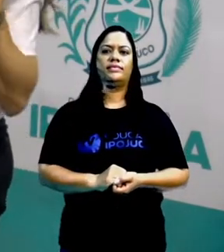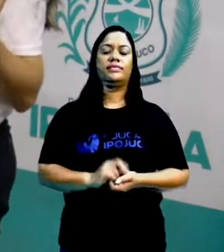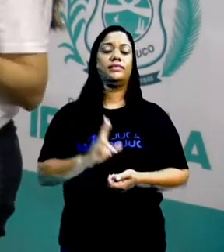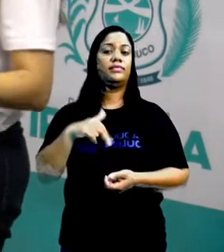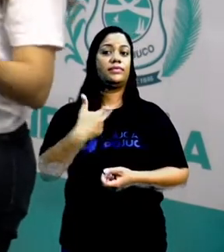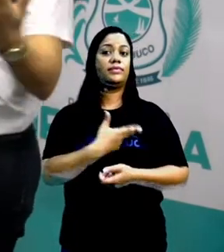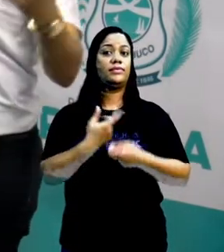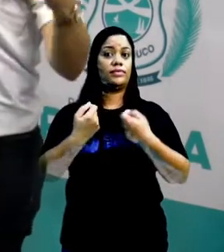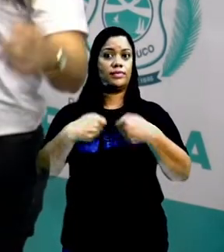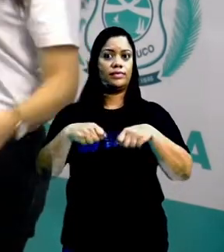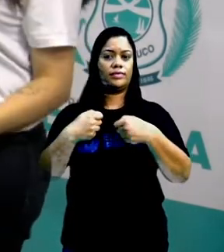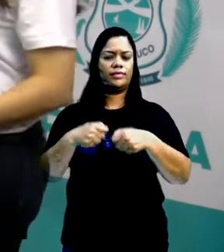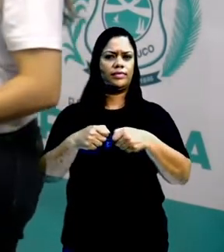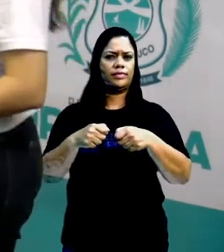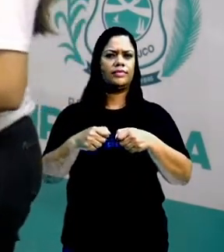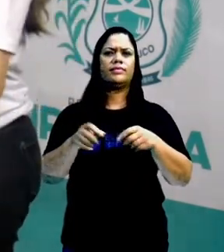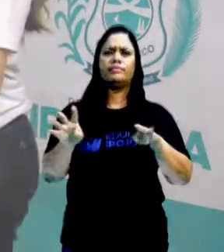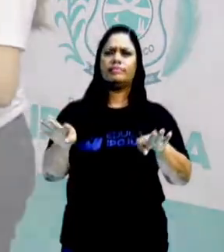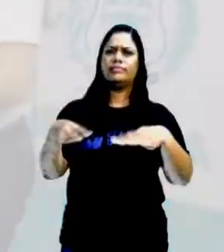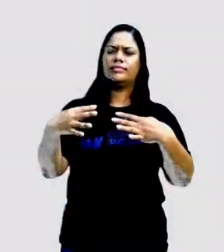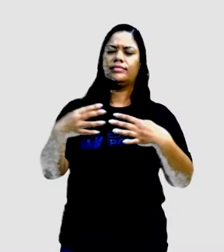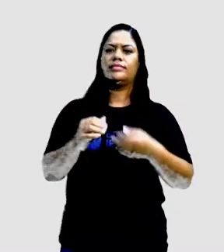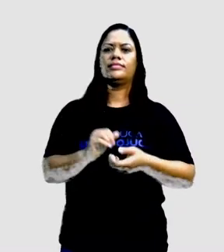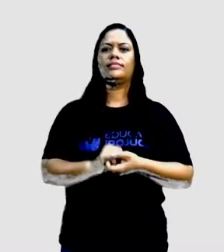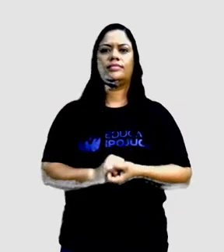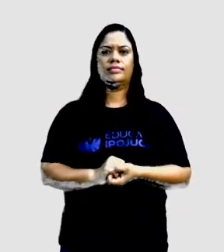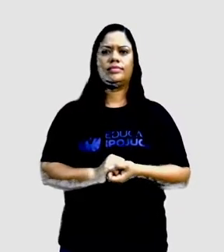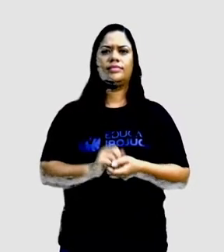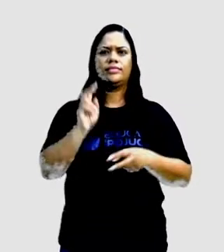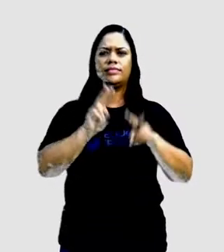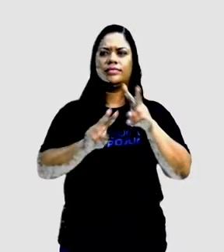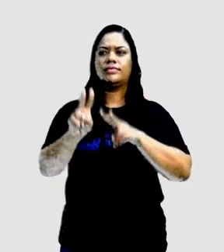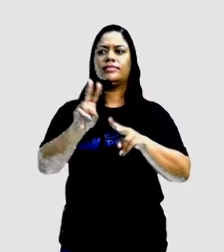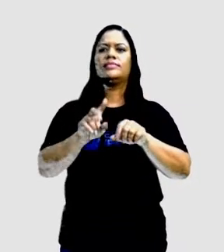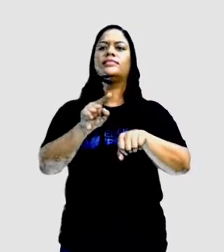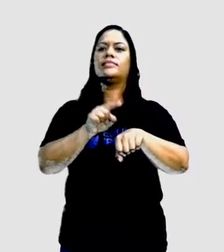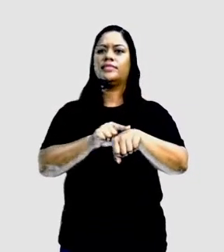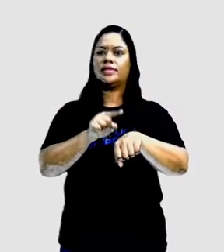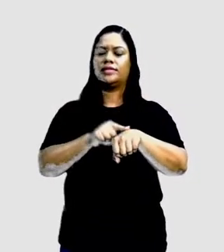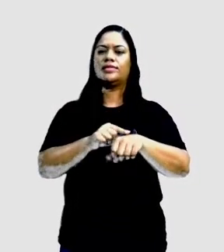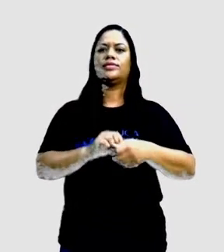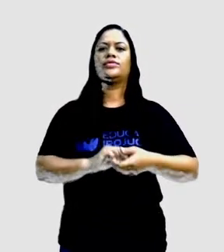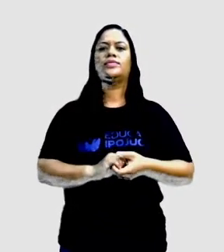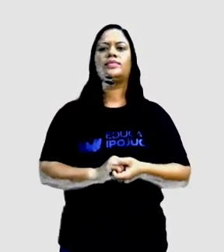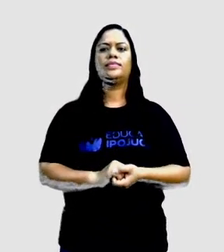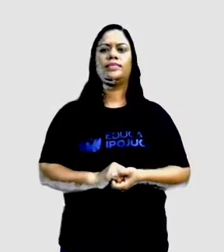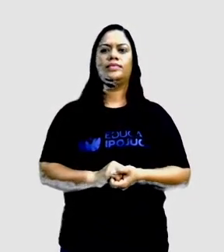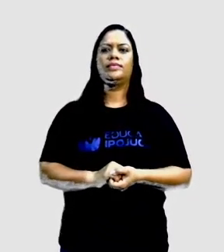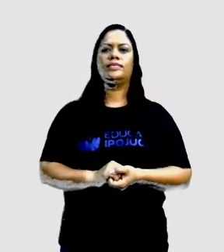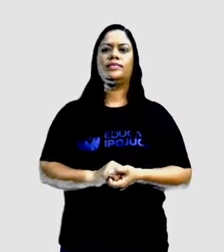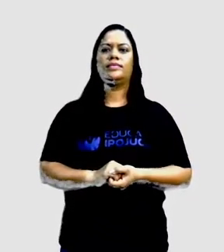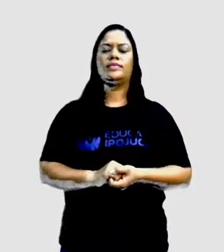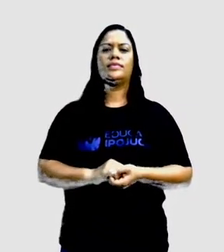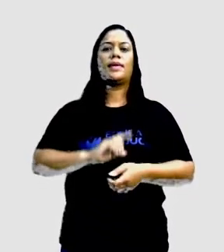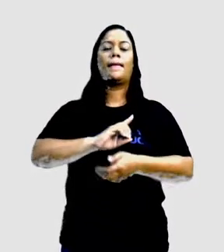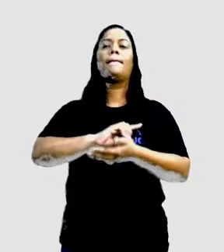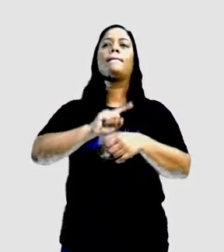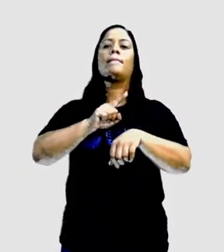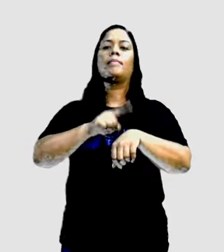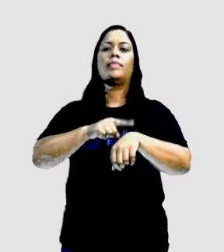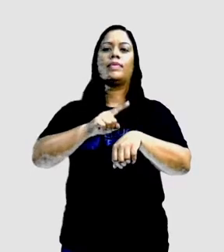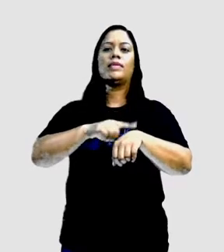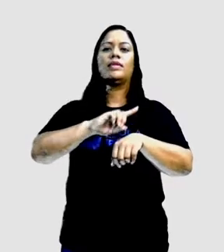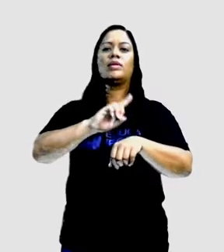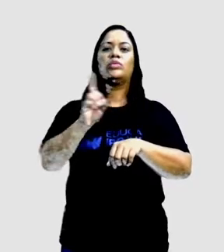a gente precisa estar atento. Agora, observa aí o relógio, tá certo? Do Vinícius de Moraes. Né? Passa o tempo,